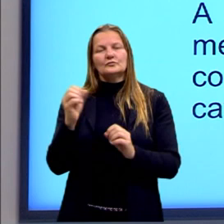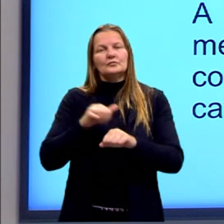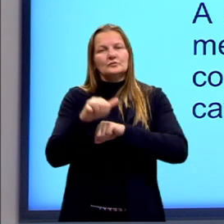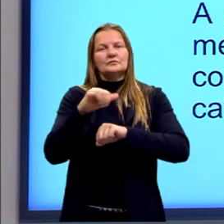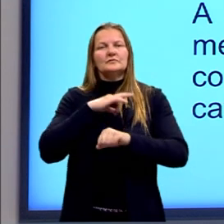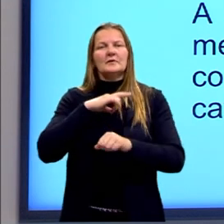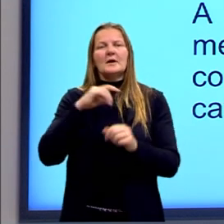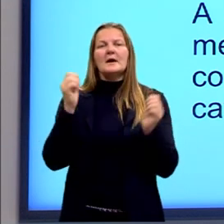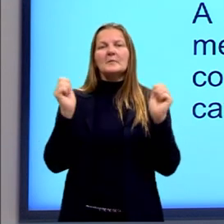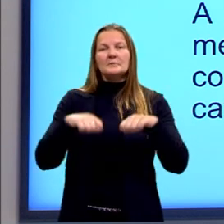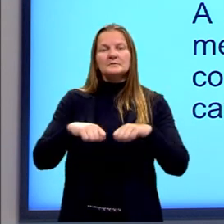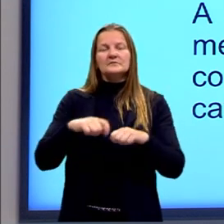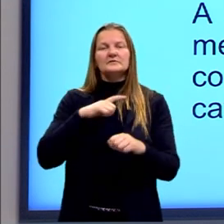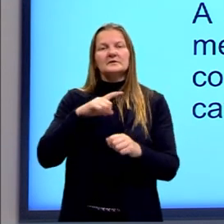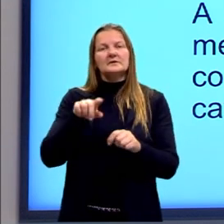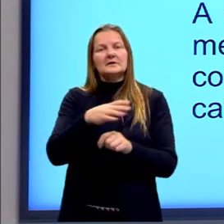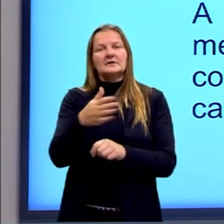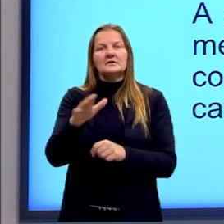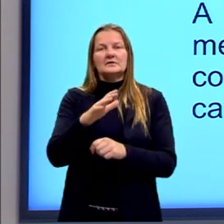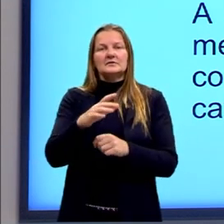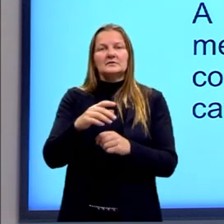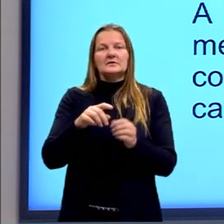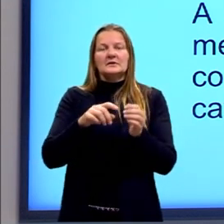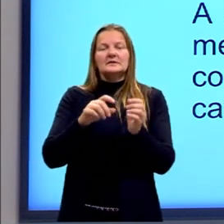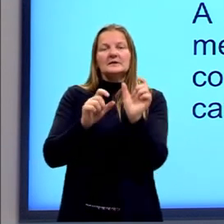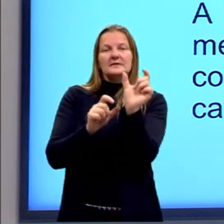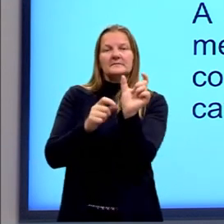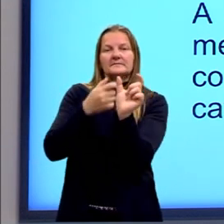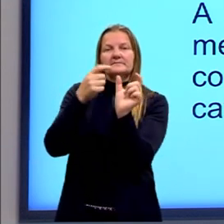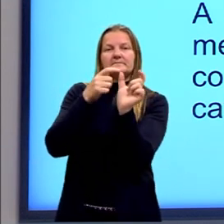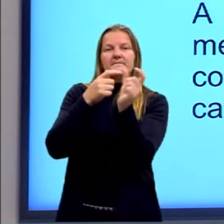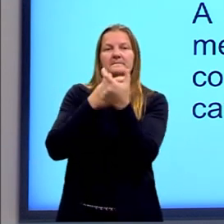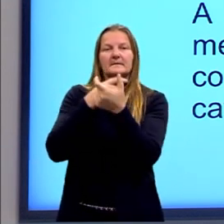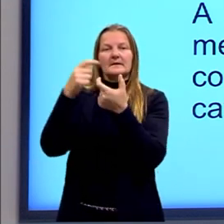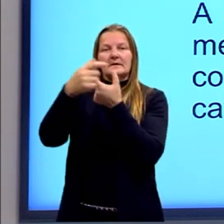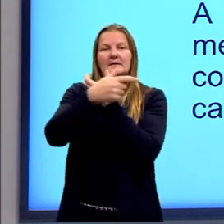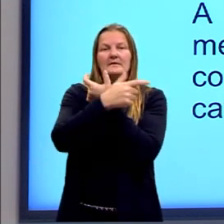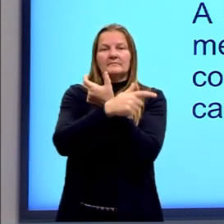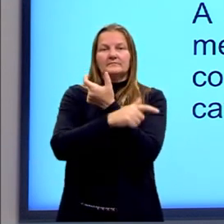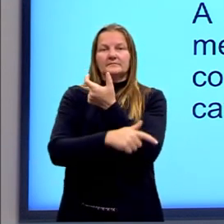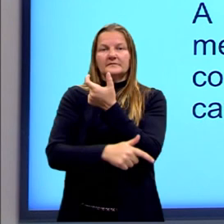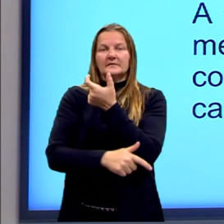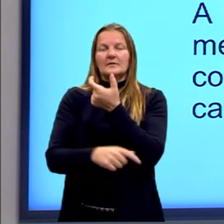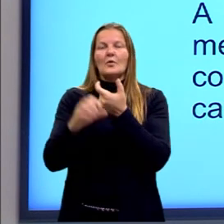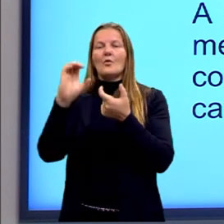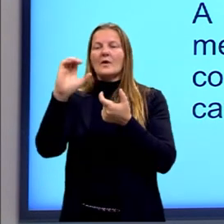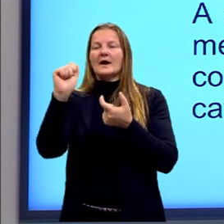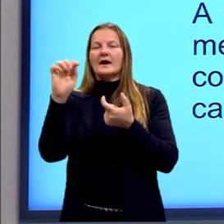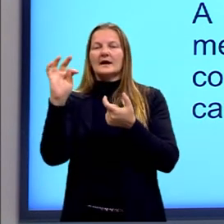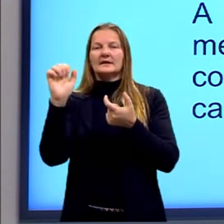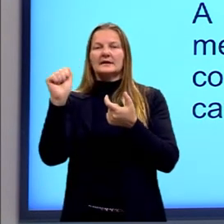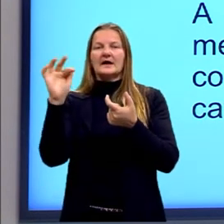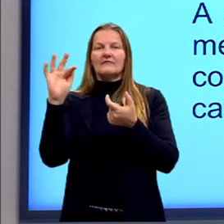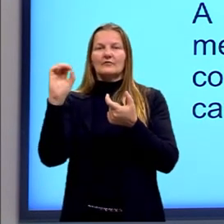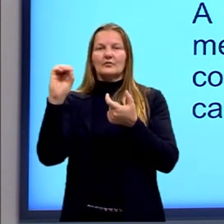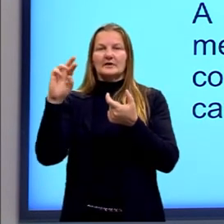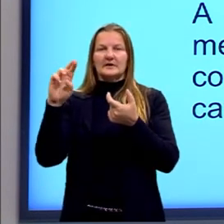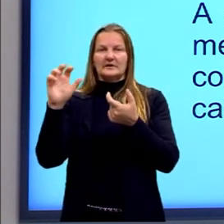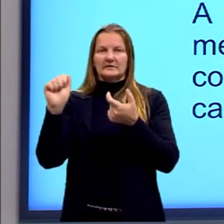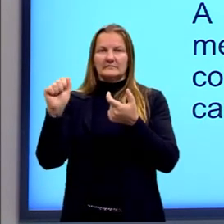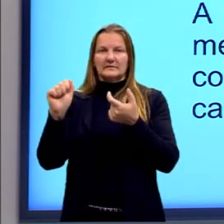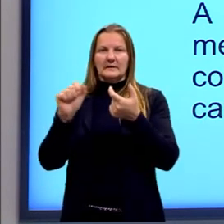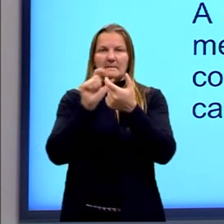Isso pode acontecer através da anáfora ou da catáfora. São dois